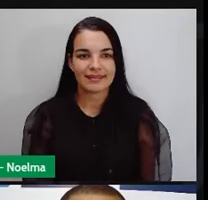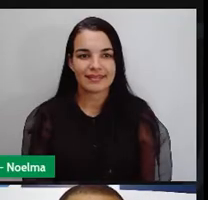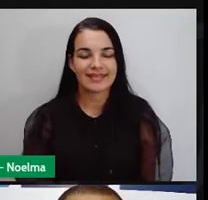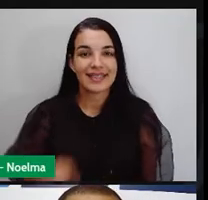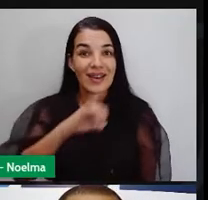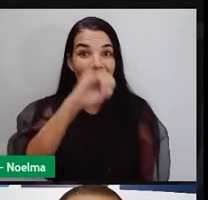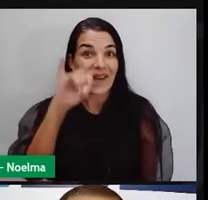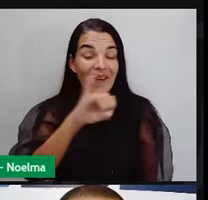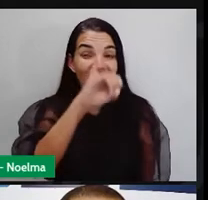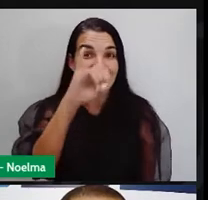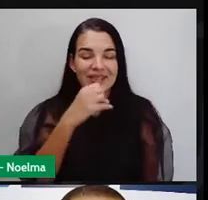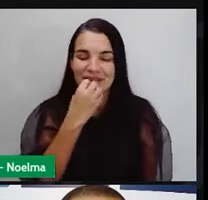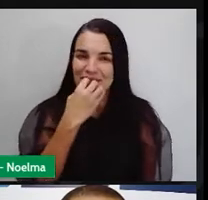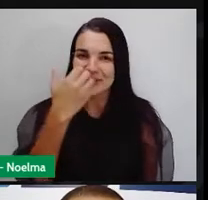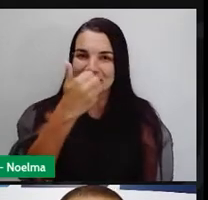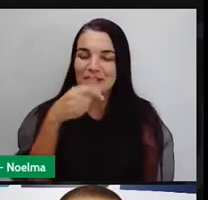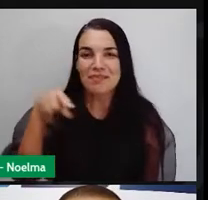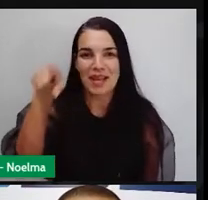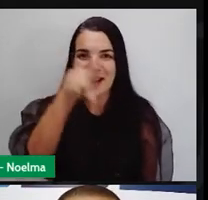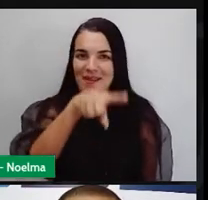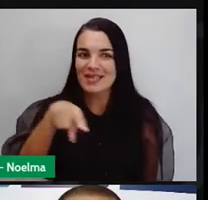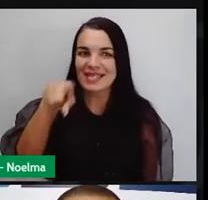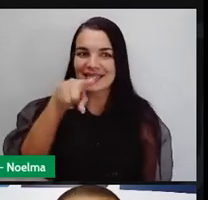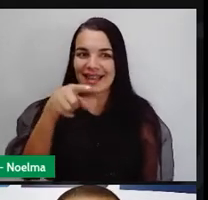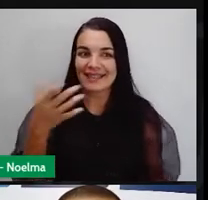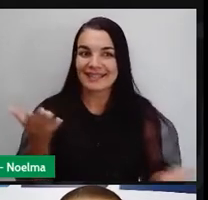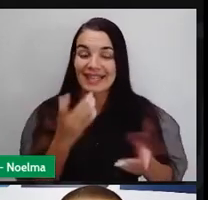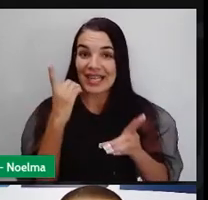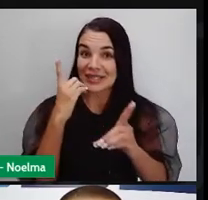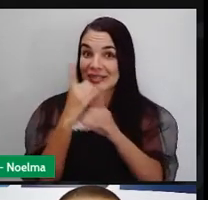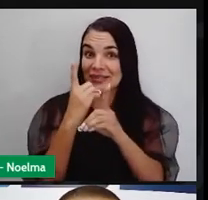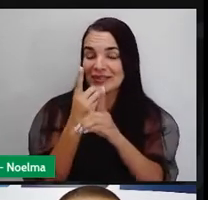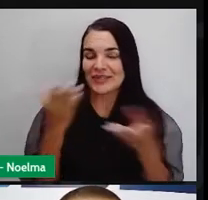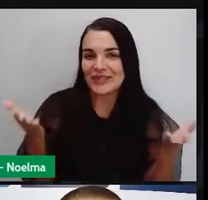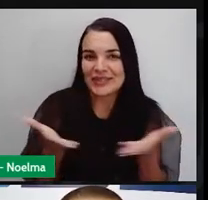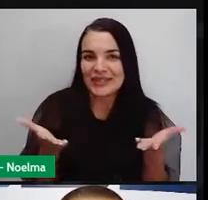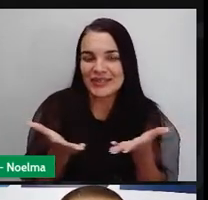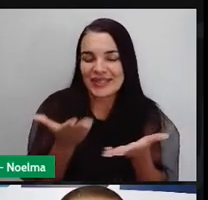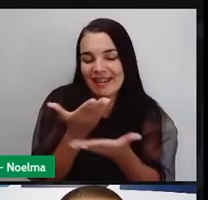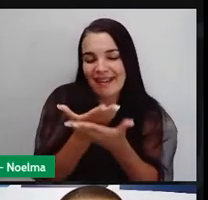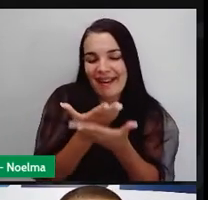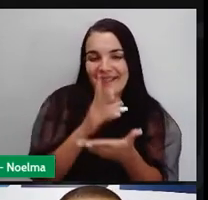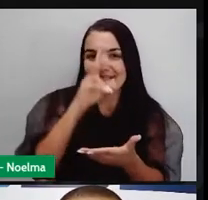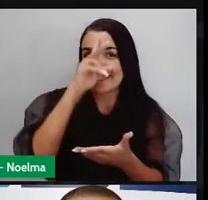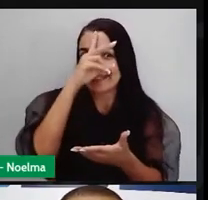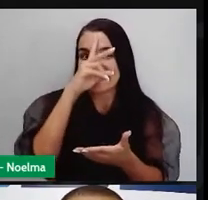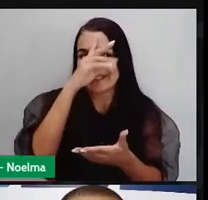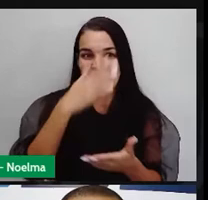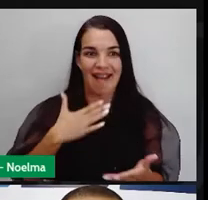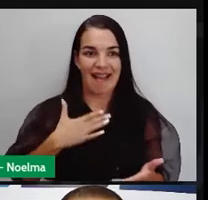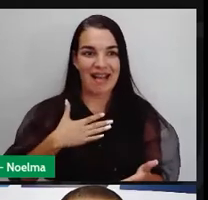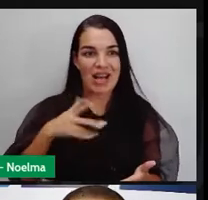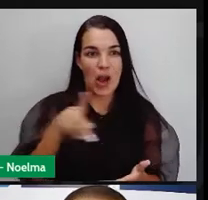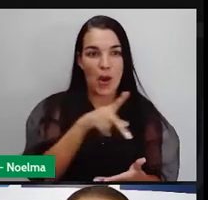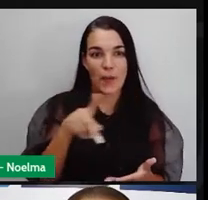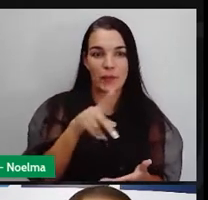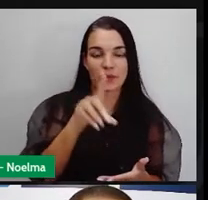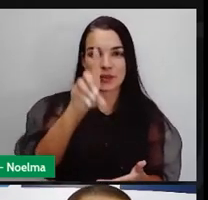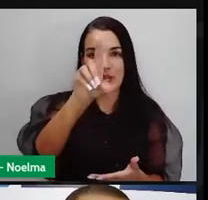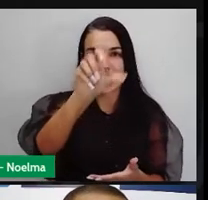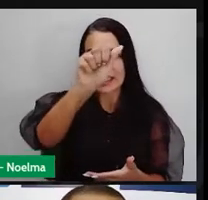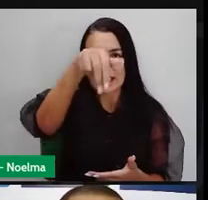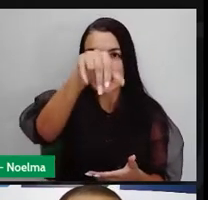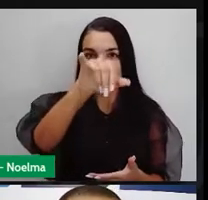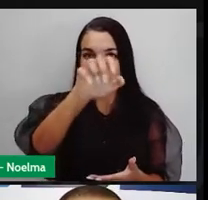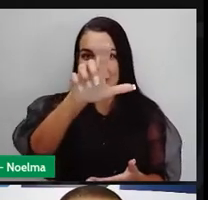Olá pessoal, bem com vocês? A gente se encontra para mais uma aula de história. Eu sou o professor Danilo Ferro, sou professor